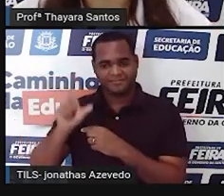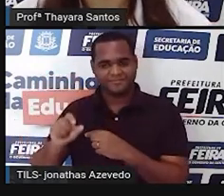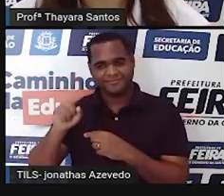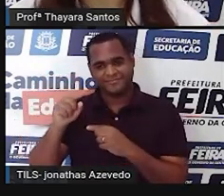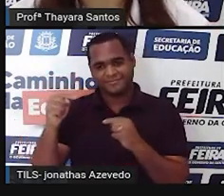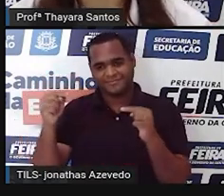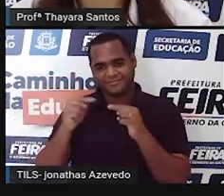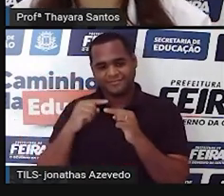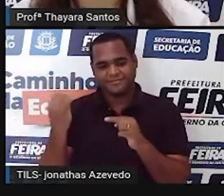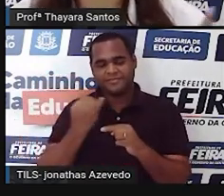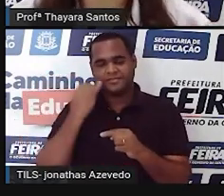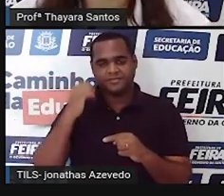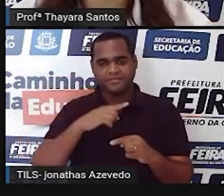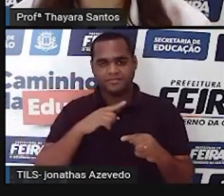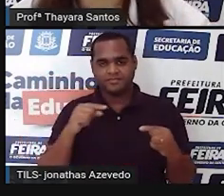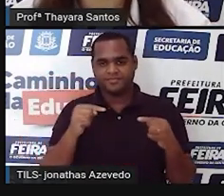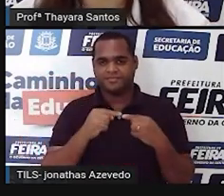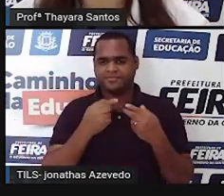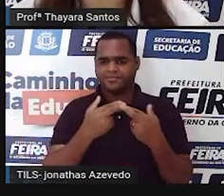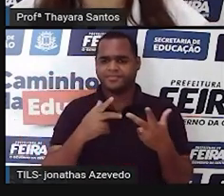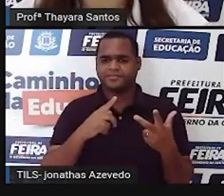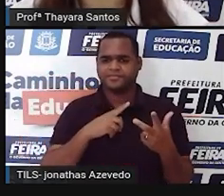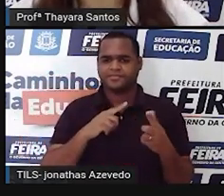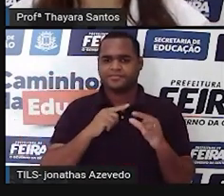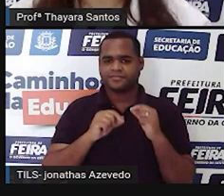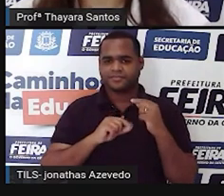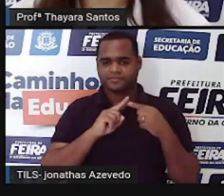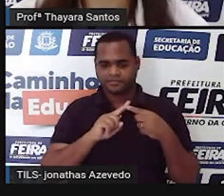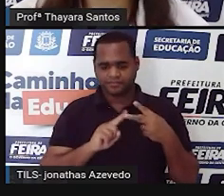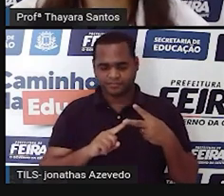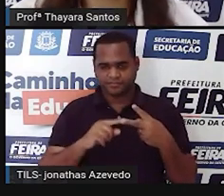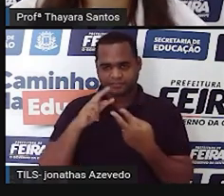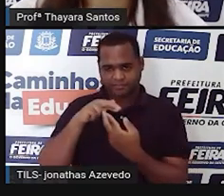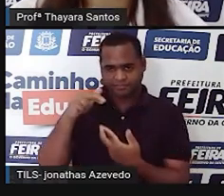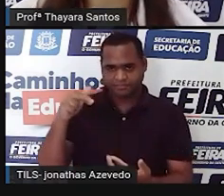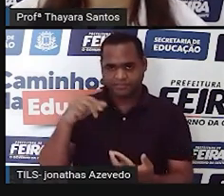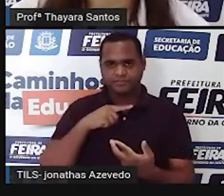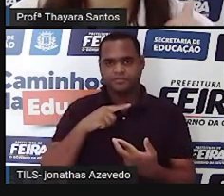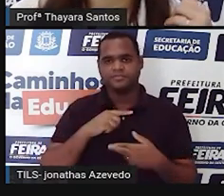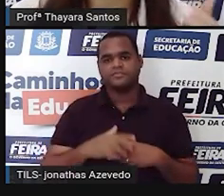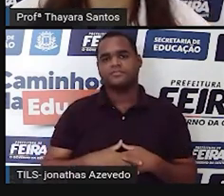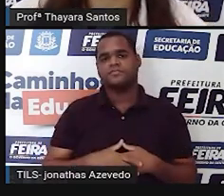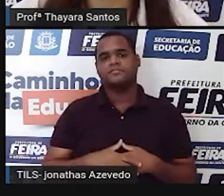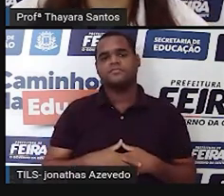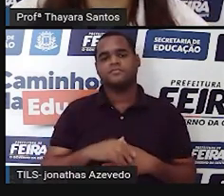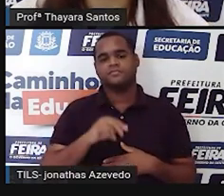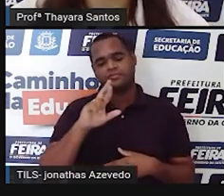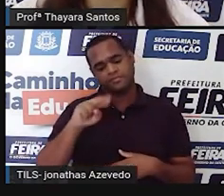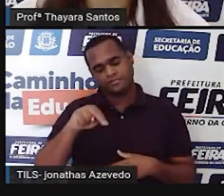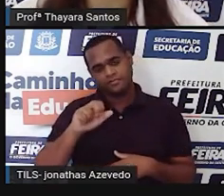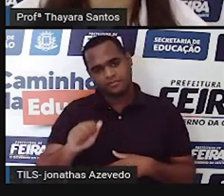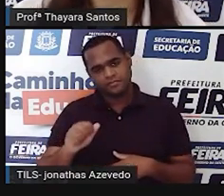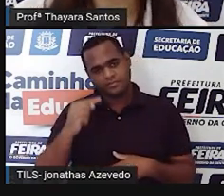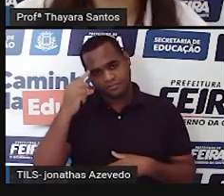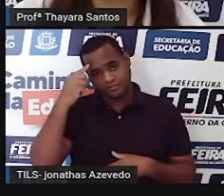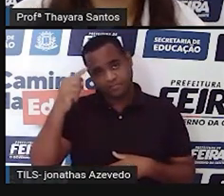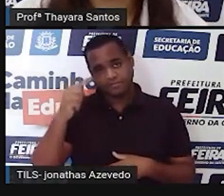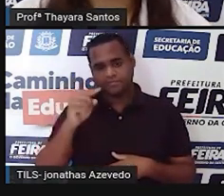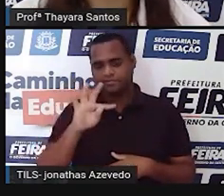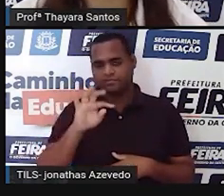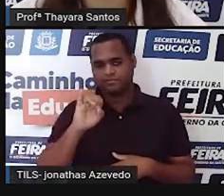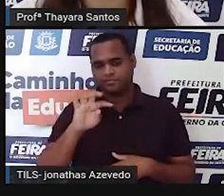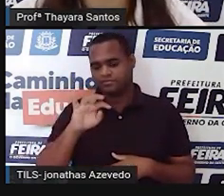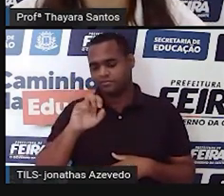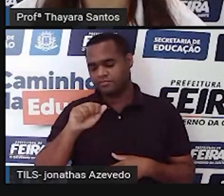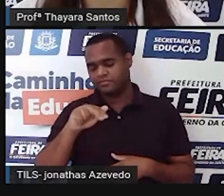marcante que define essas duas moléculas. No RNA, a gente não tem aquela base nitrogenada que a gente chama de timina